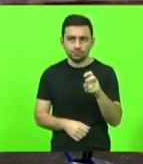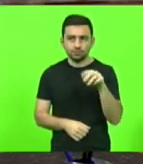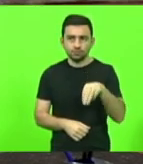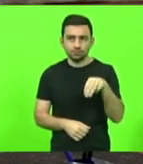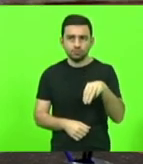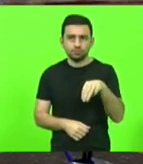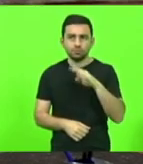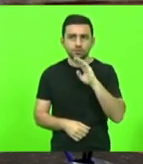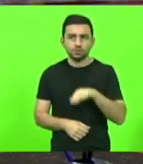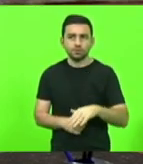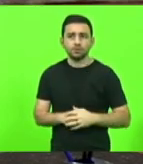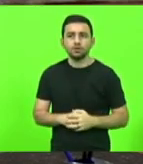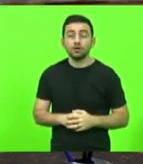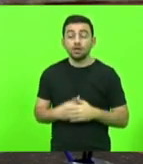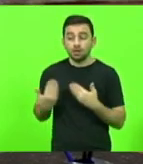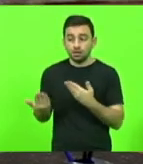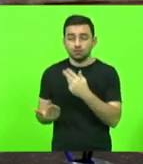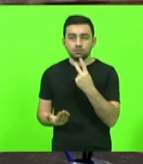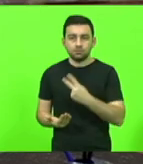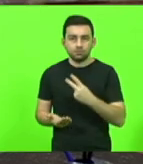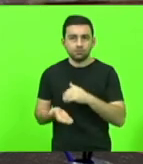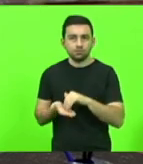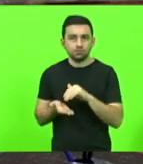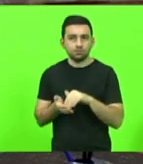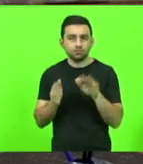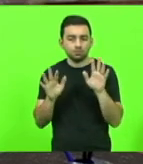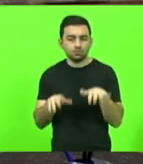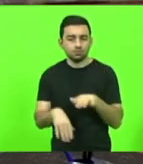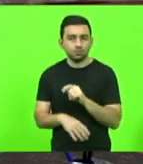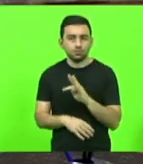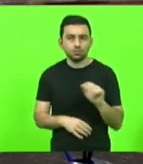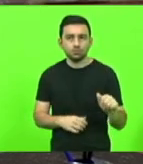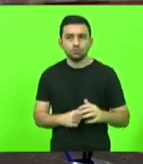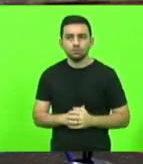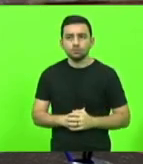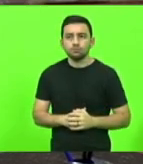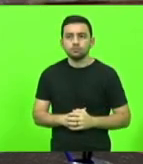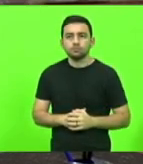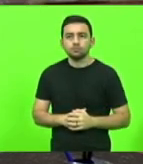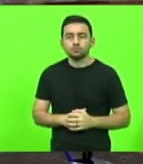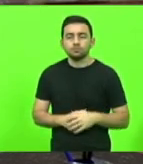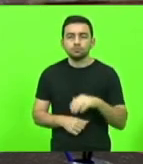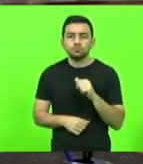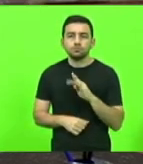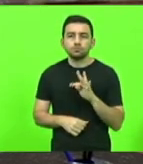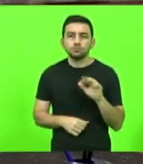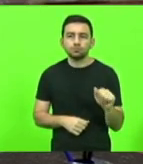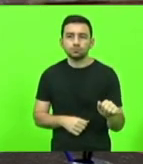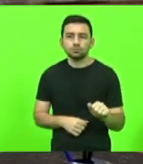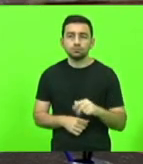para constar o segundo secretário labrou a presente ata. Ata da